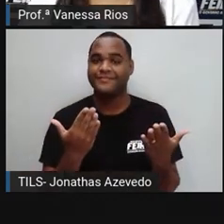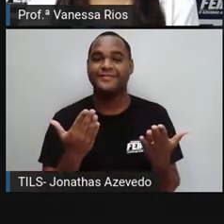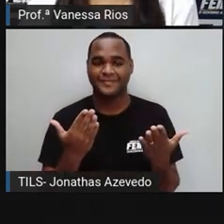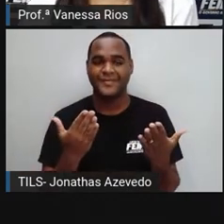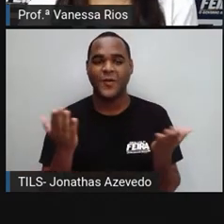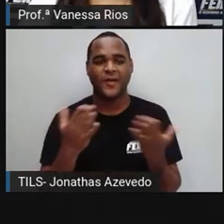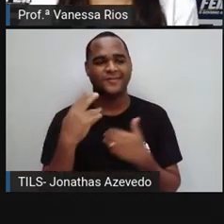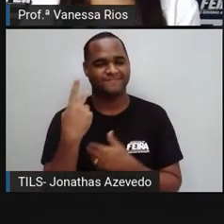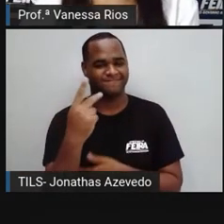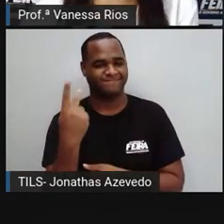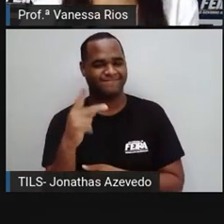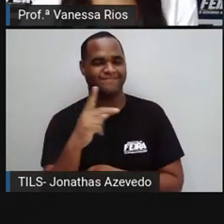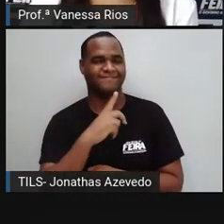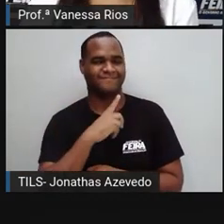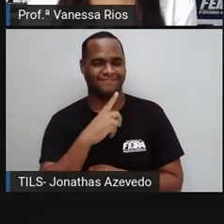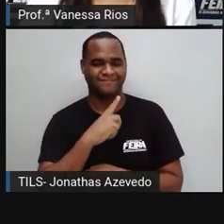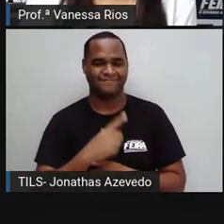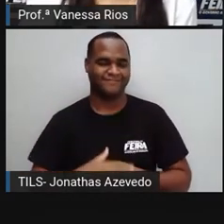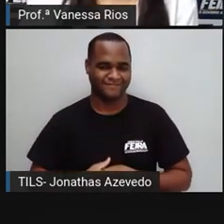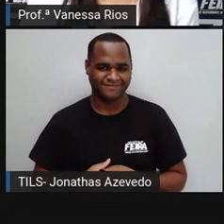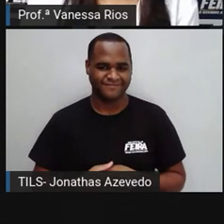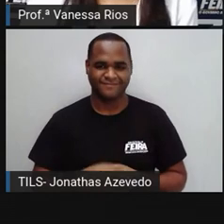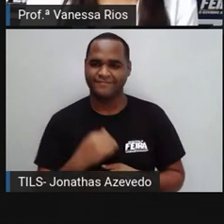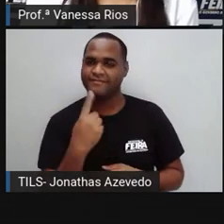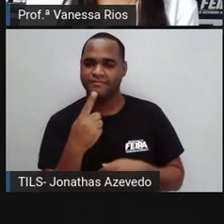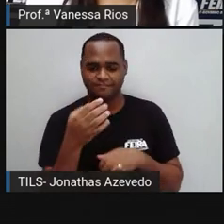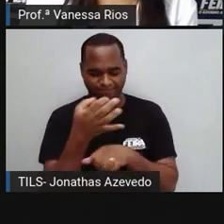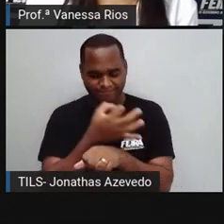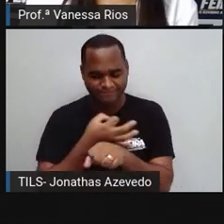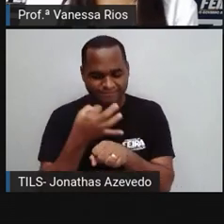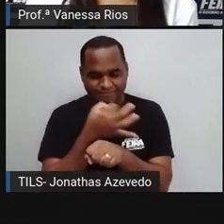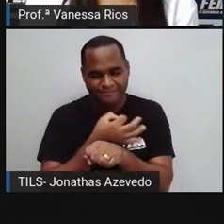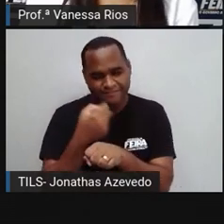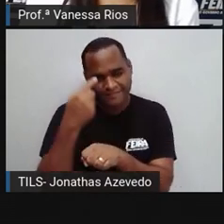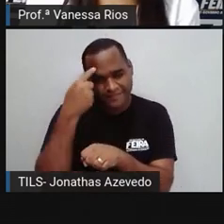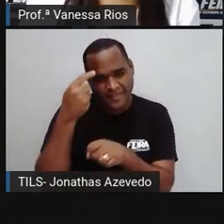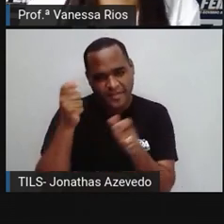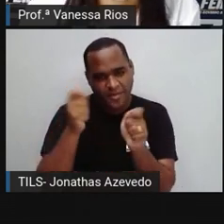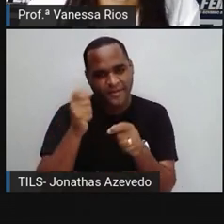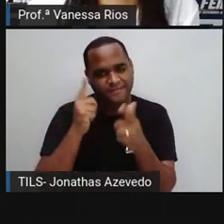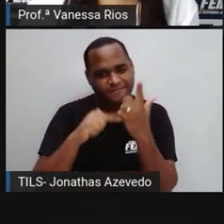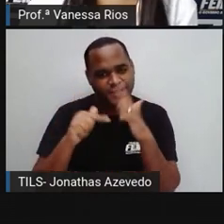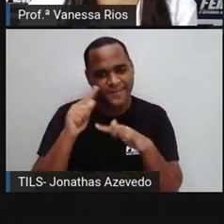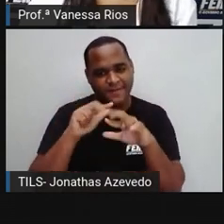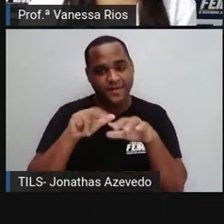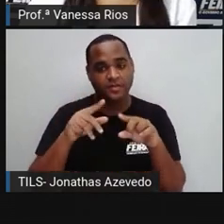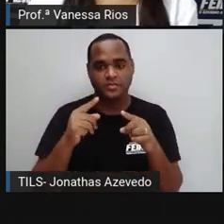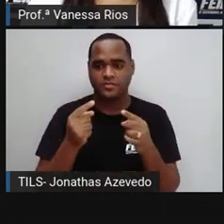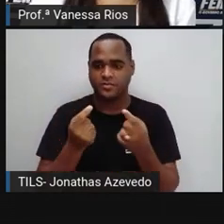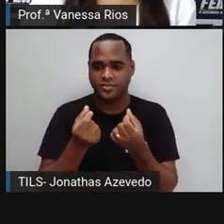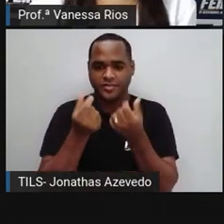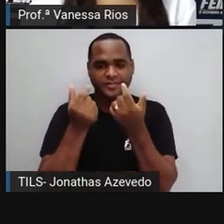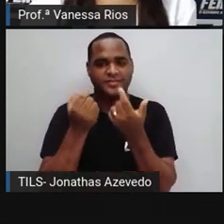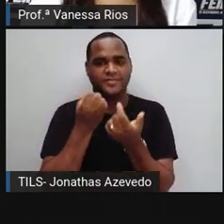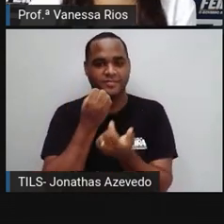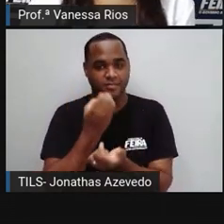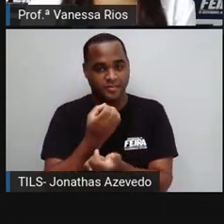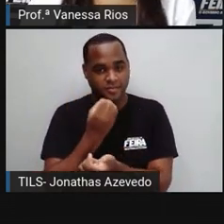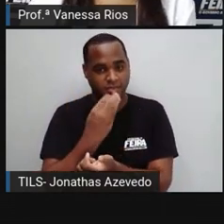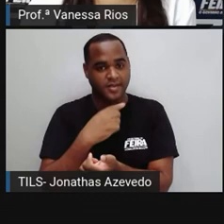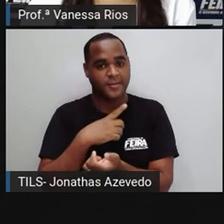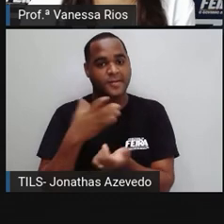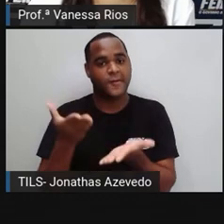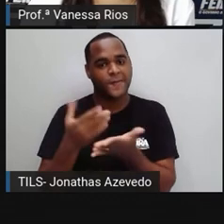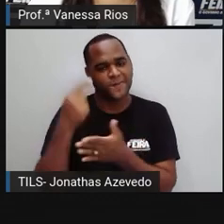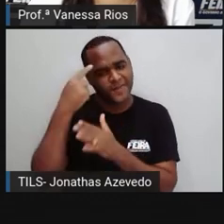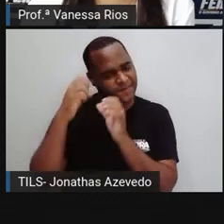é com você. Quem disse aí que nas férias não podemos ganhar dinheiro? Pois é, e ainda as boas